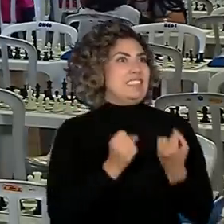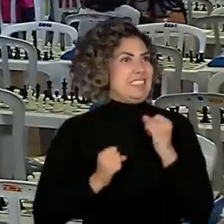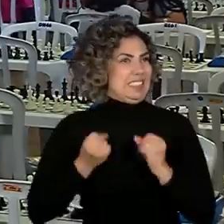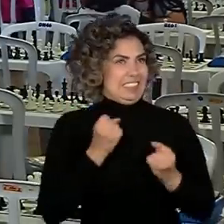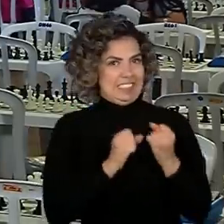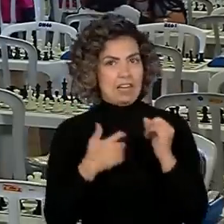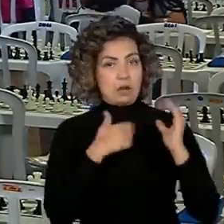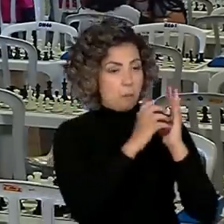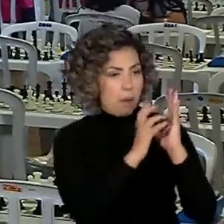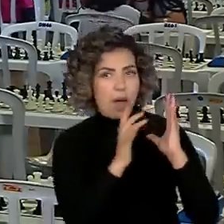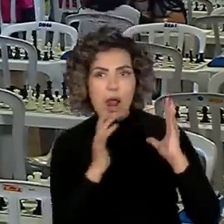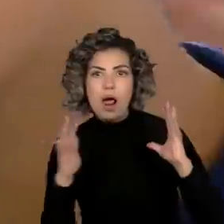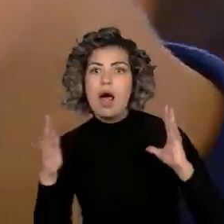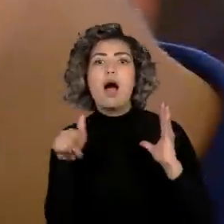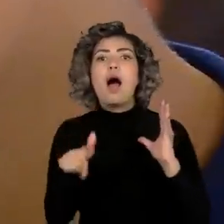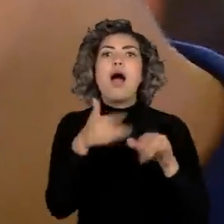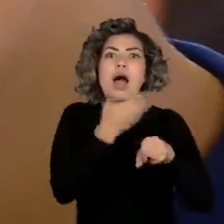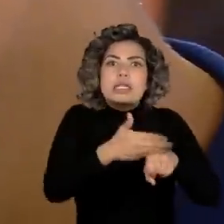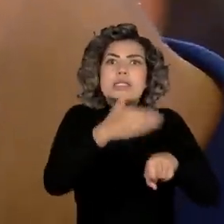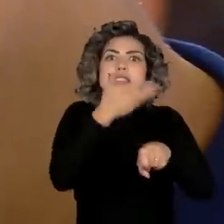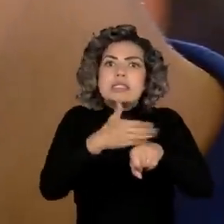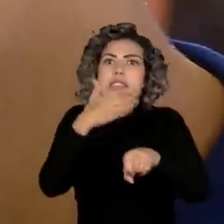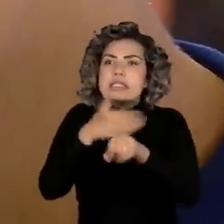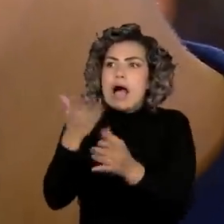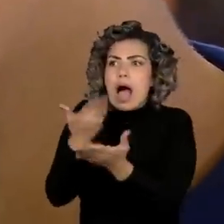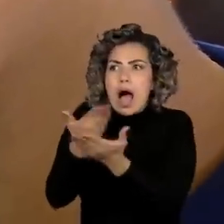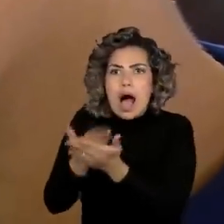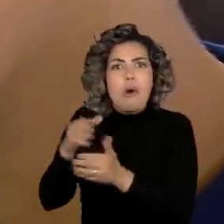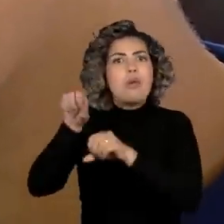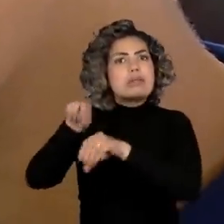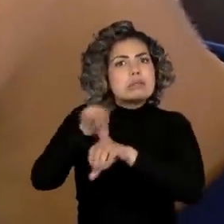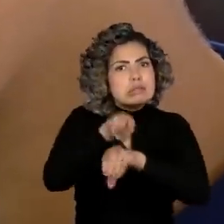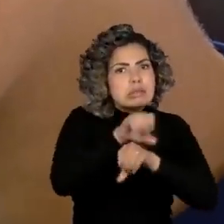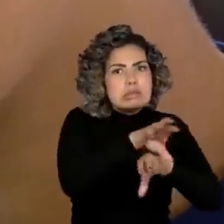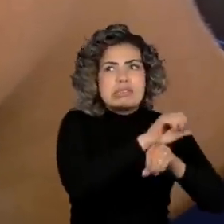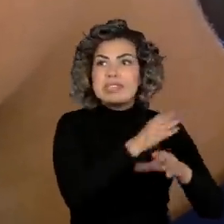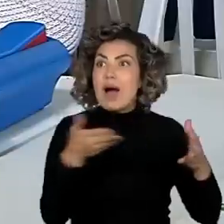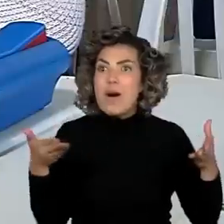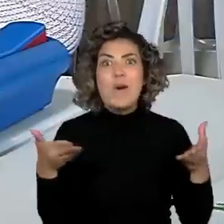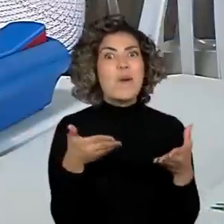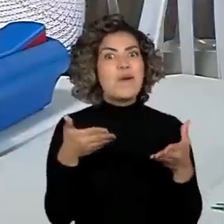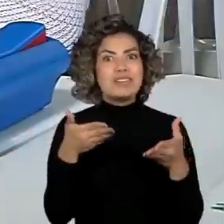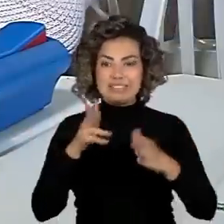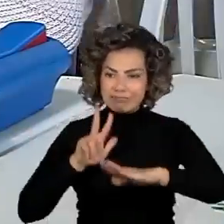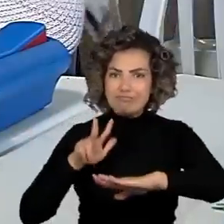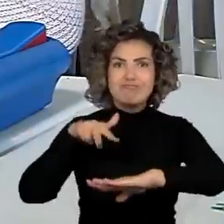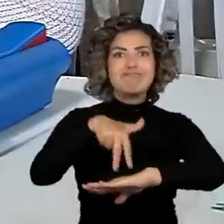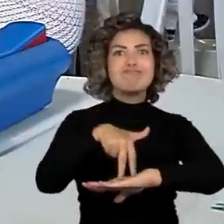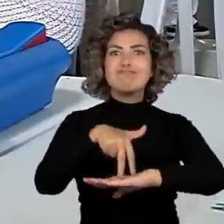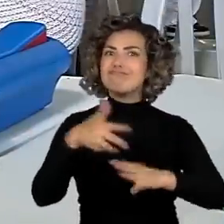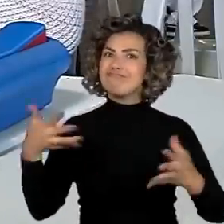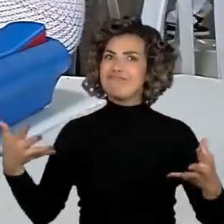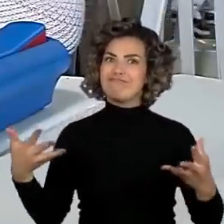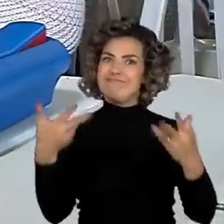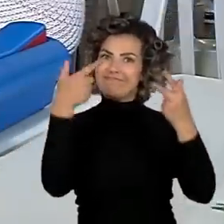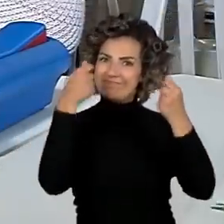ano inteiro, com aulas, com treinamento, e proporcionar que eles consigam estar aqui, é uma vitória para todo mundo, porque eles estão aqui por